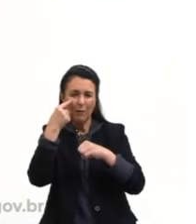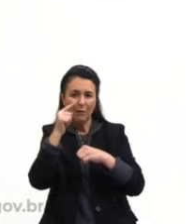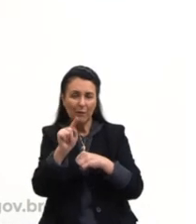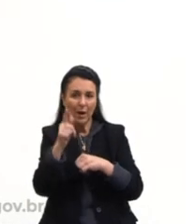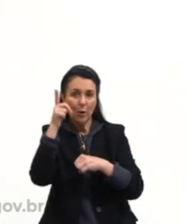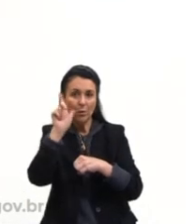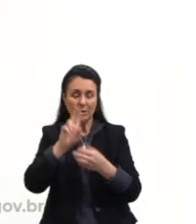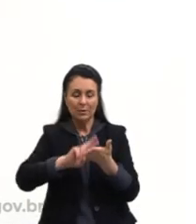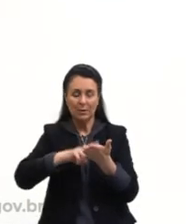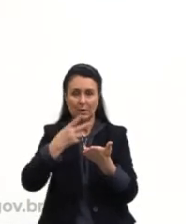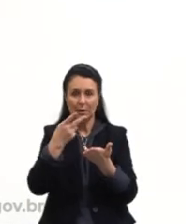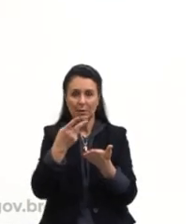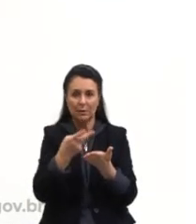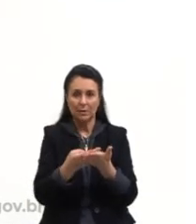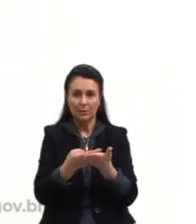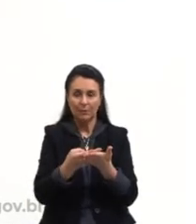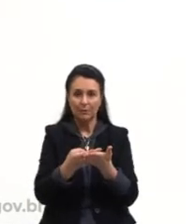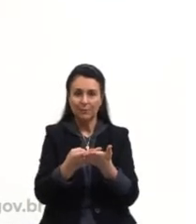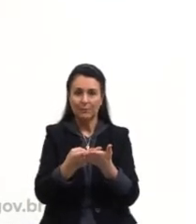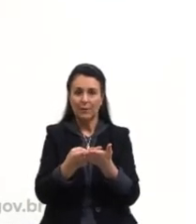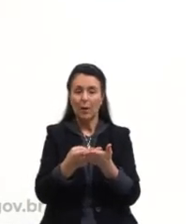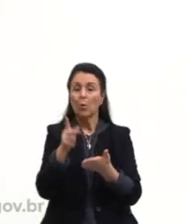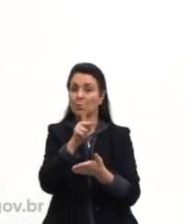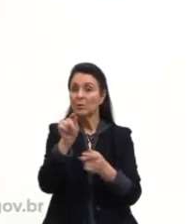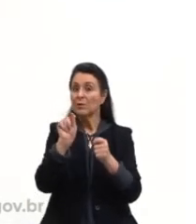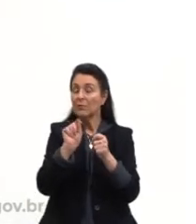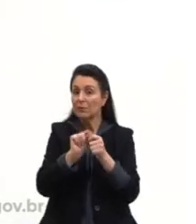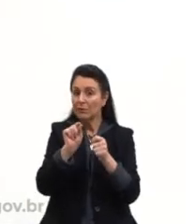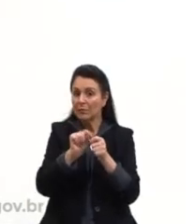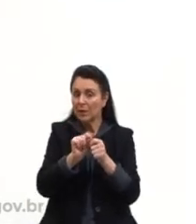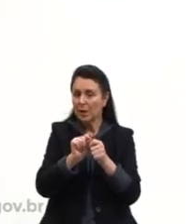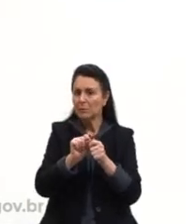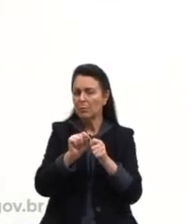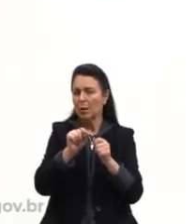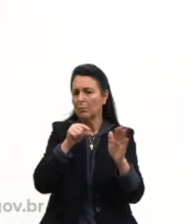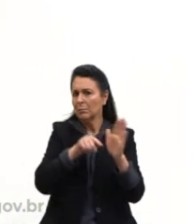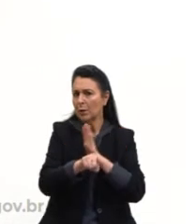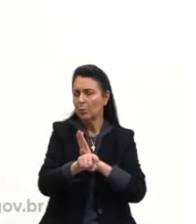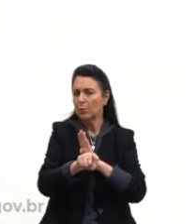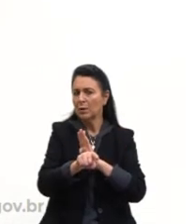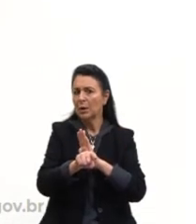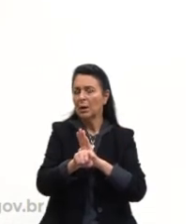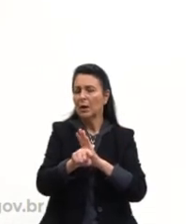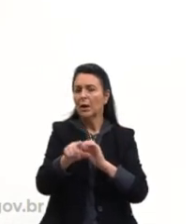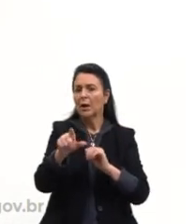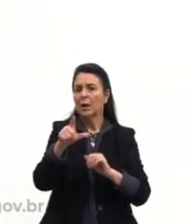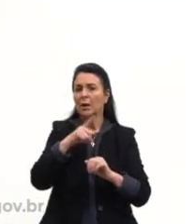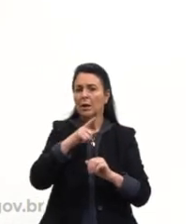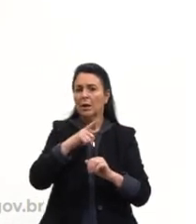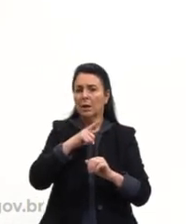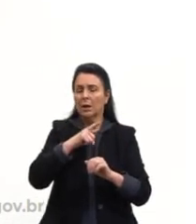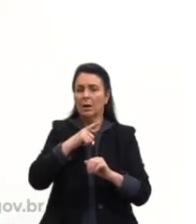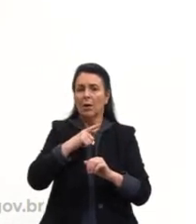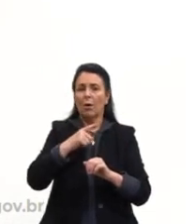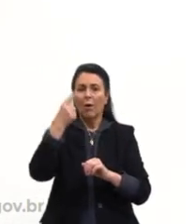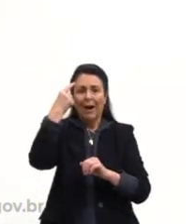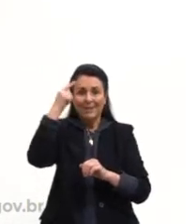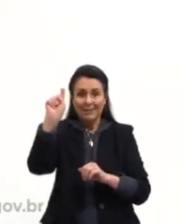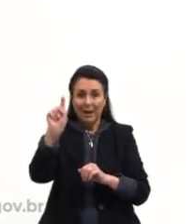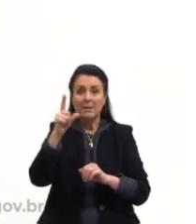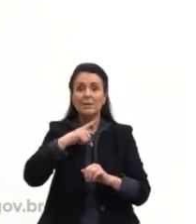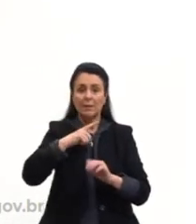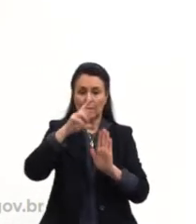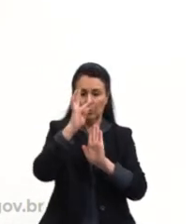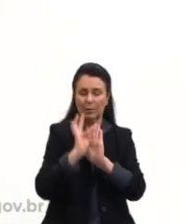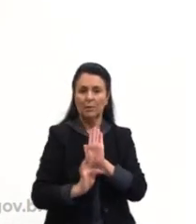conseguem traduzir. Eu fiz a questão específica aqui, tem cinco, considerando as ideias apresentadas no texto, né?